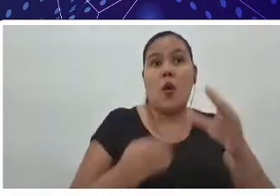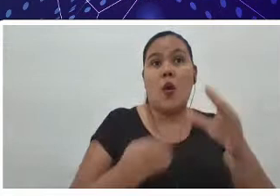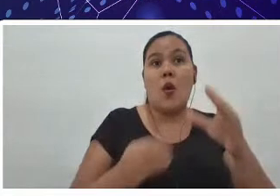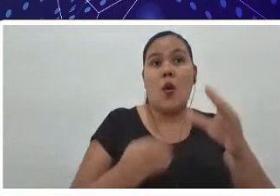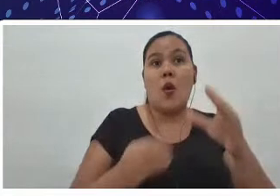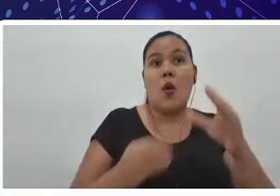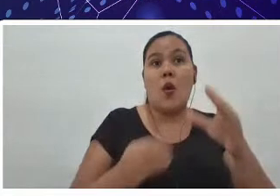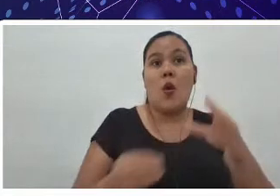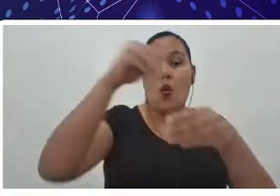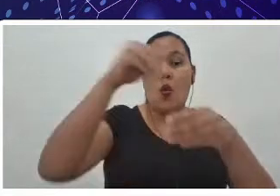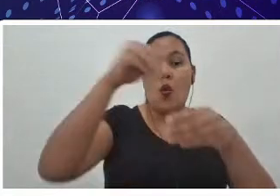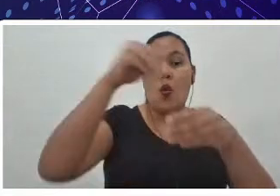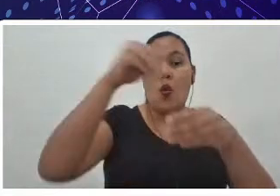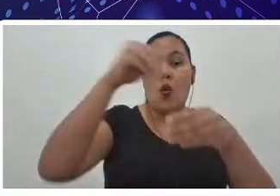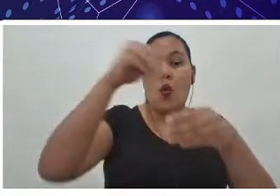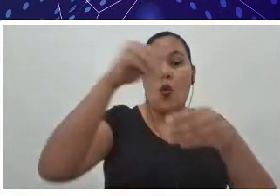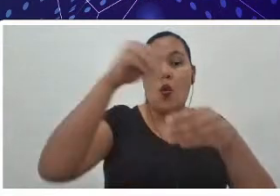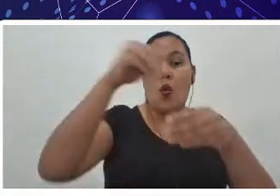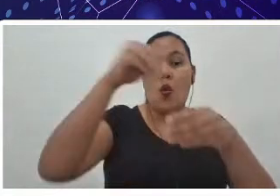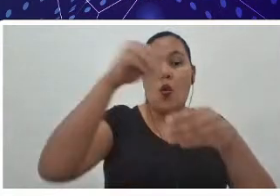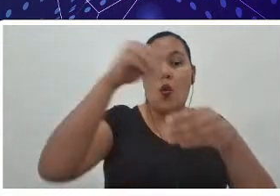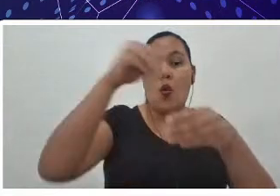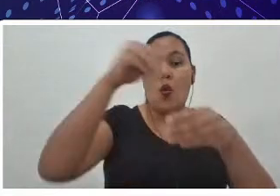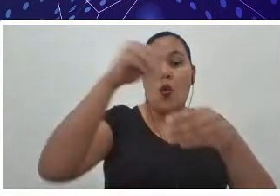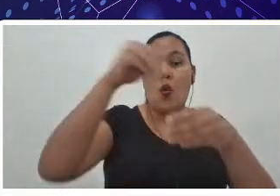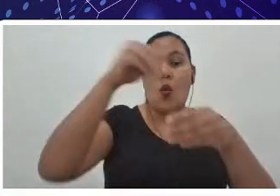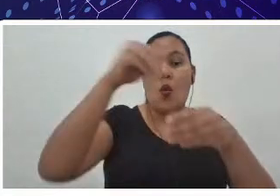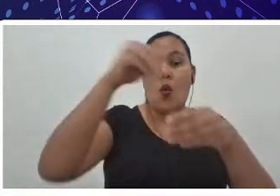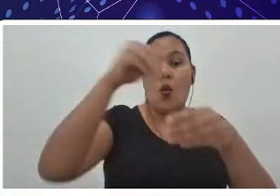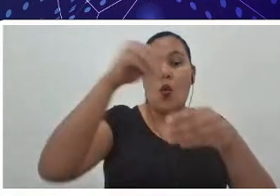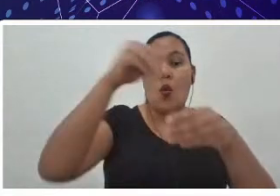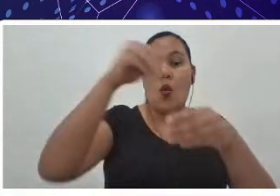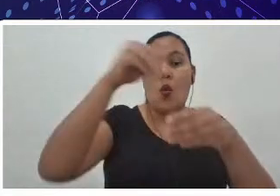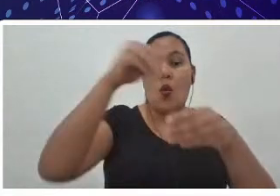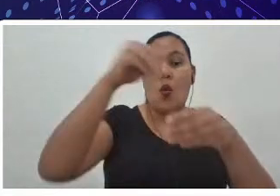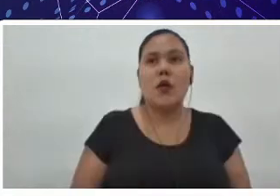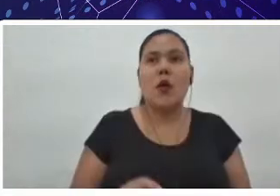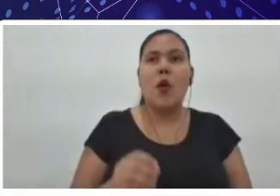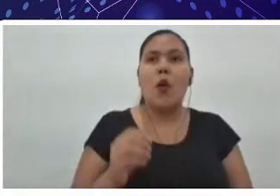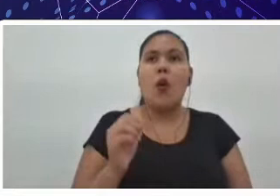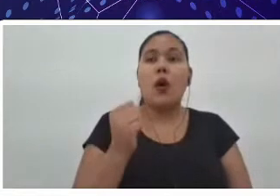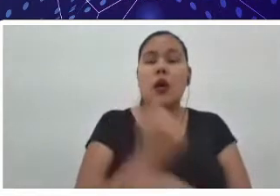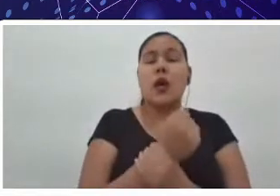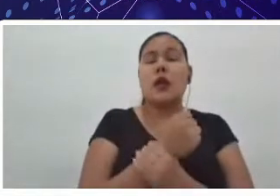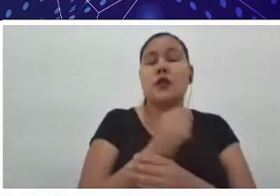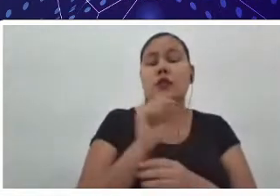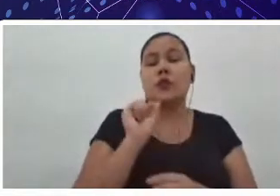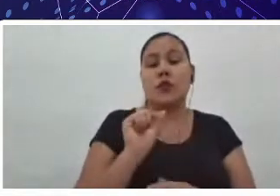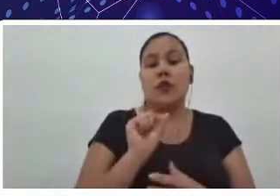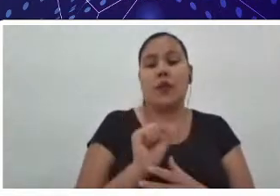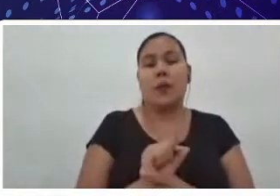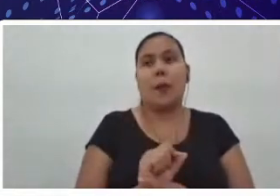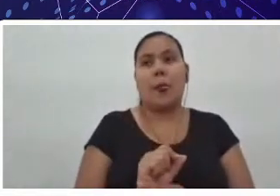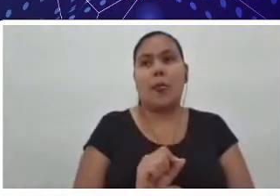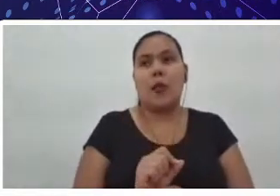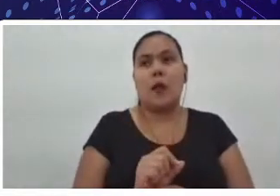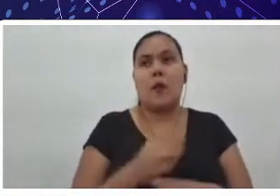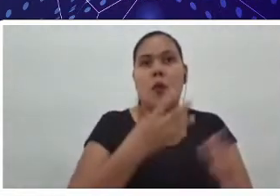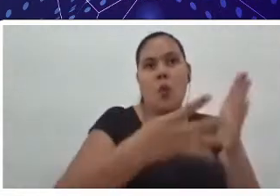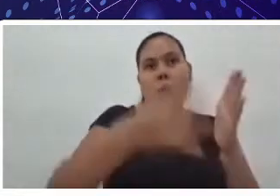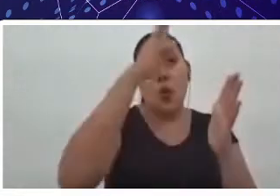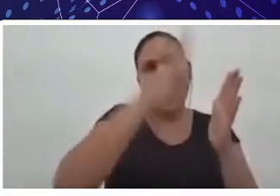universidade, eu posso assegurar para vocês que, pelo quadro docente, que fica